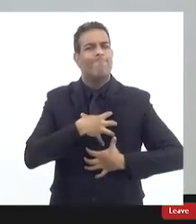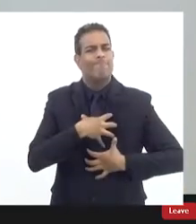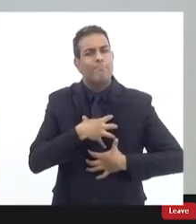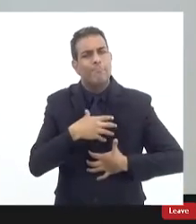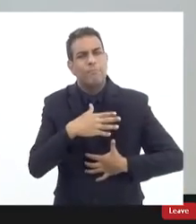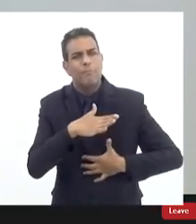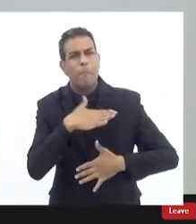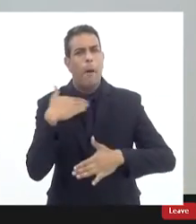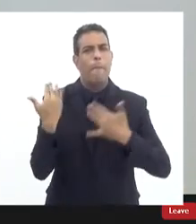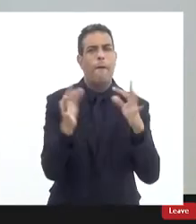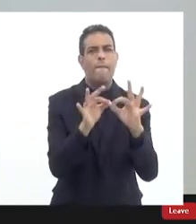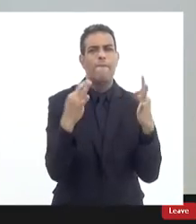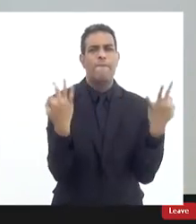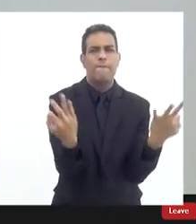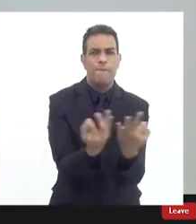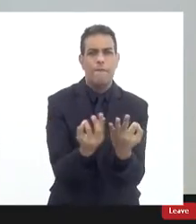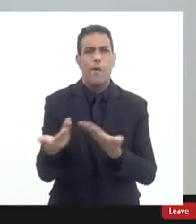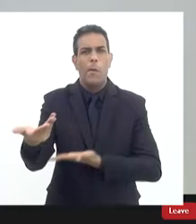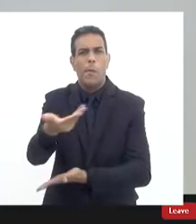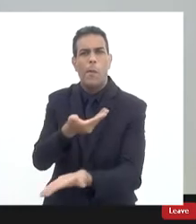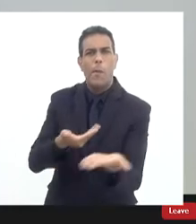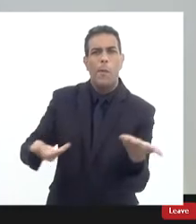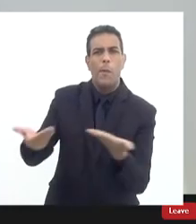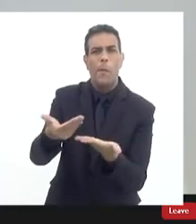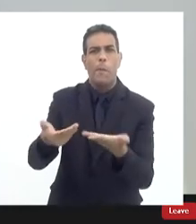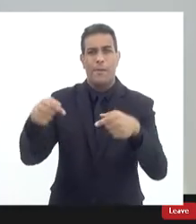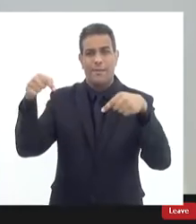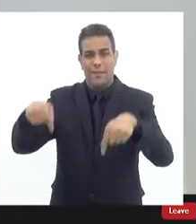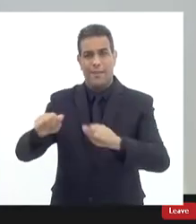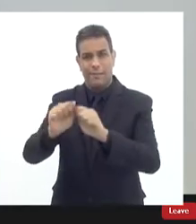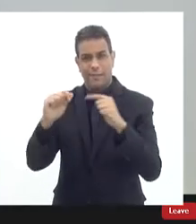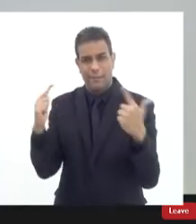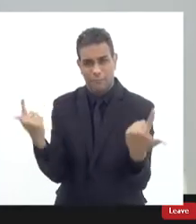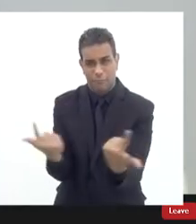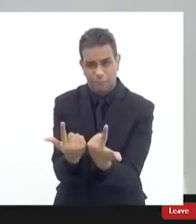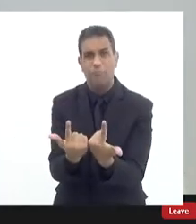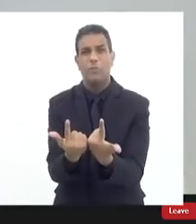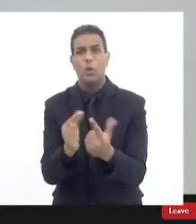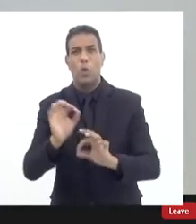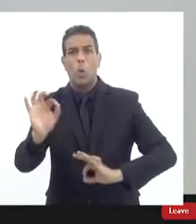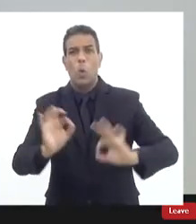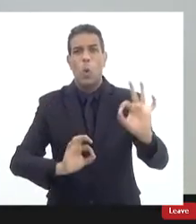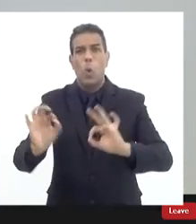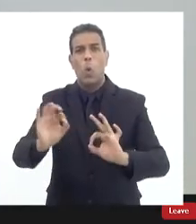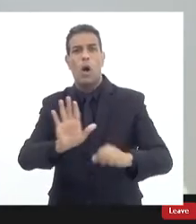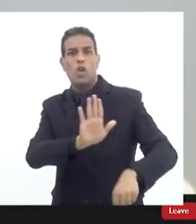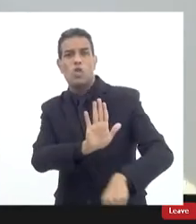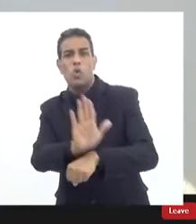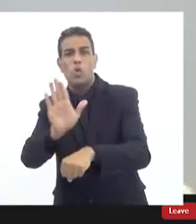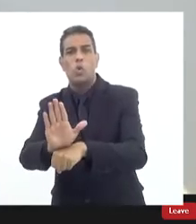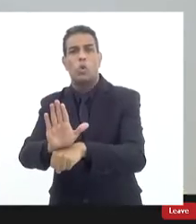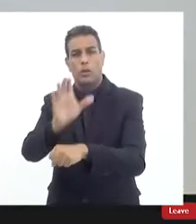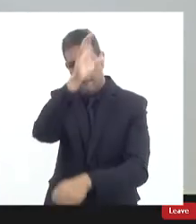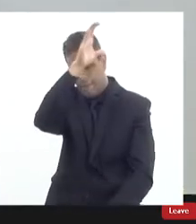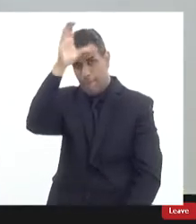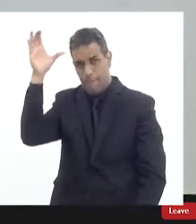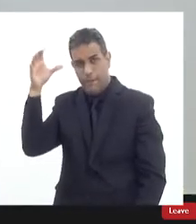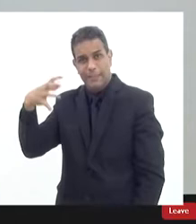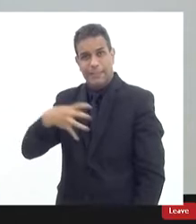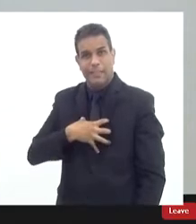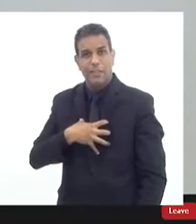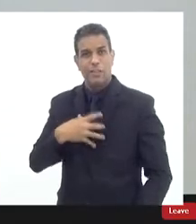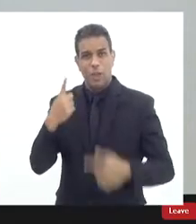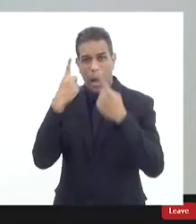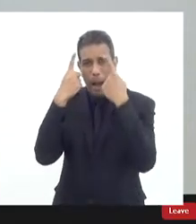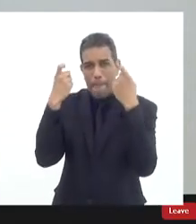das instituições para o trato direto como faz essa casa de leis o trato direto com o cidadão com aquele que sofre a violência em